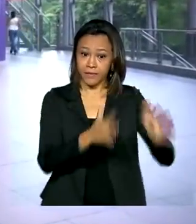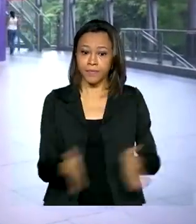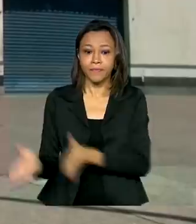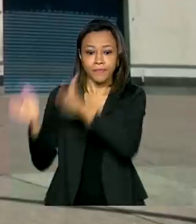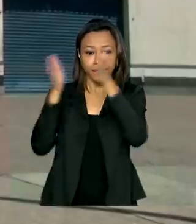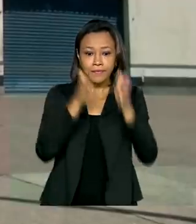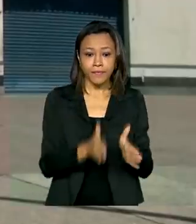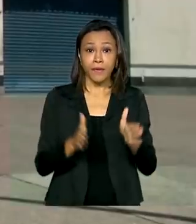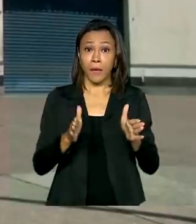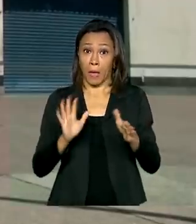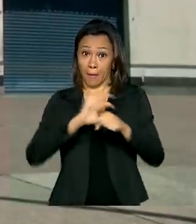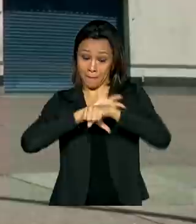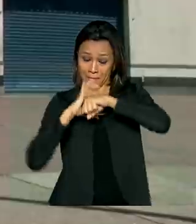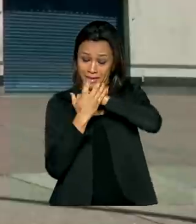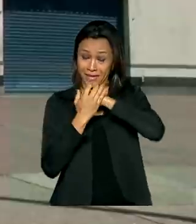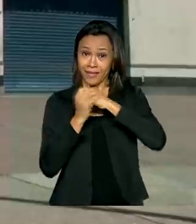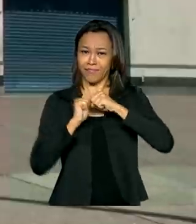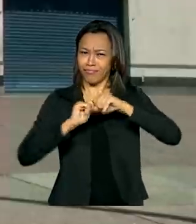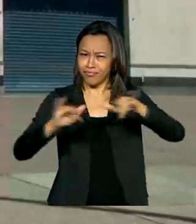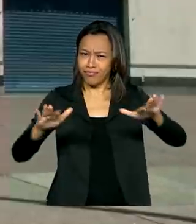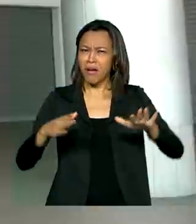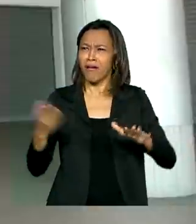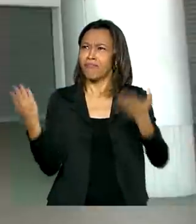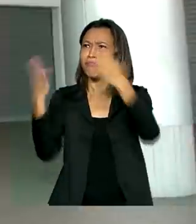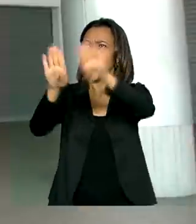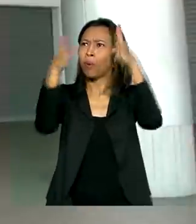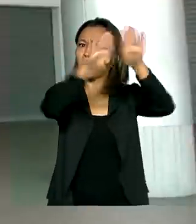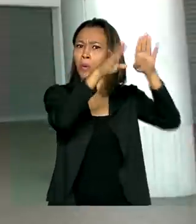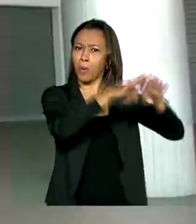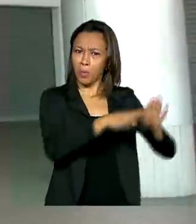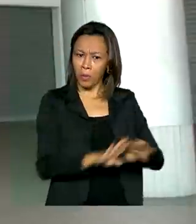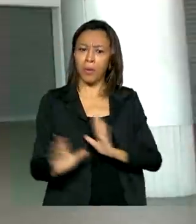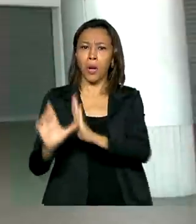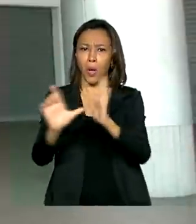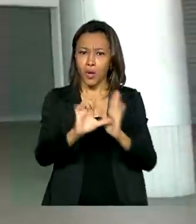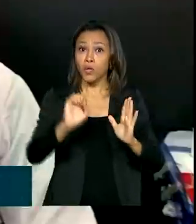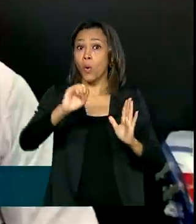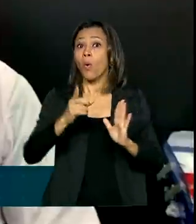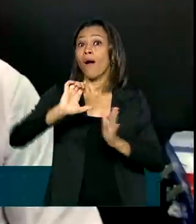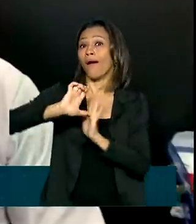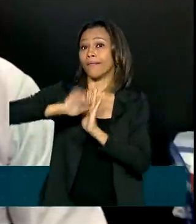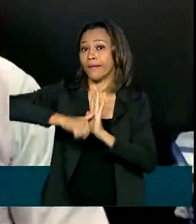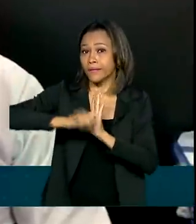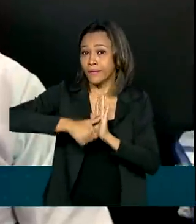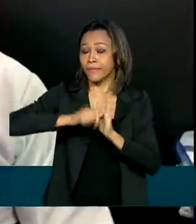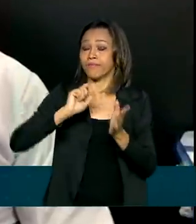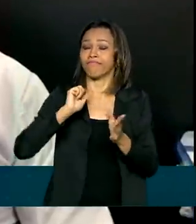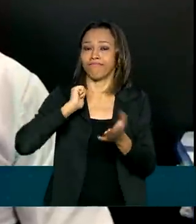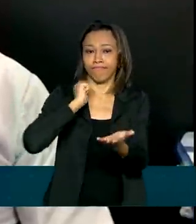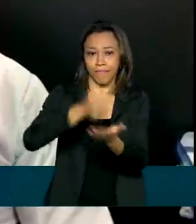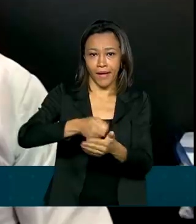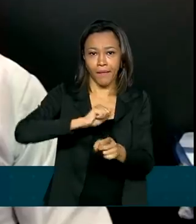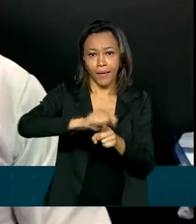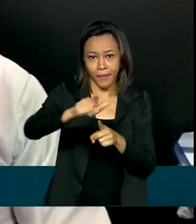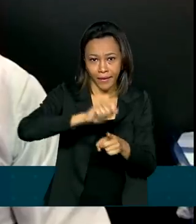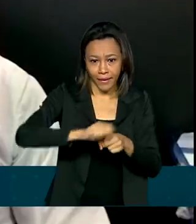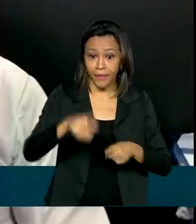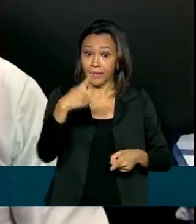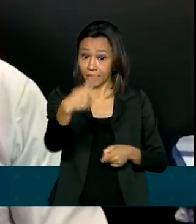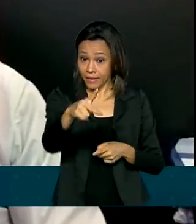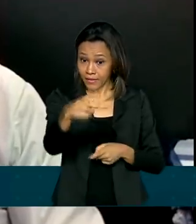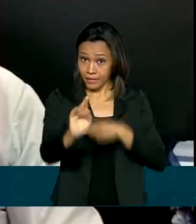coronavírus, muita gente fechou as portas ou atrasou para pagar os aluguéis. E o seu Paulo viu a receita da